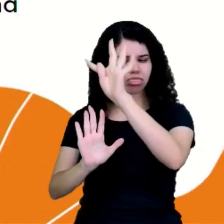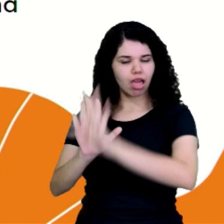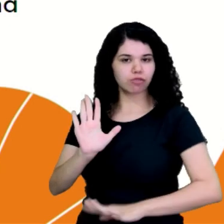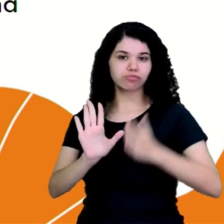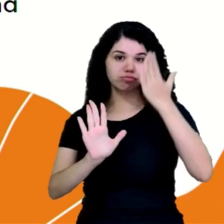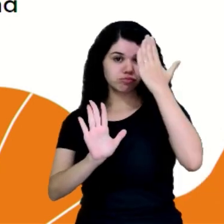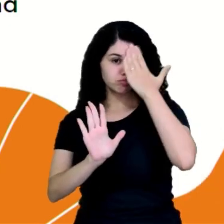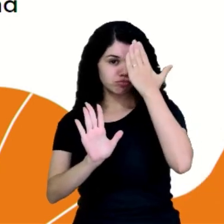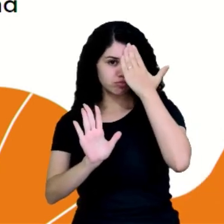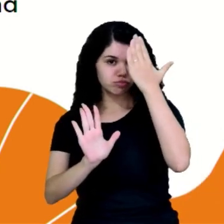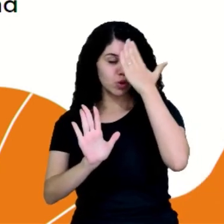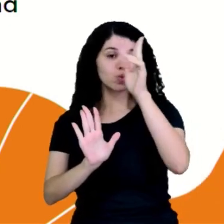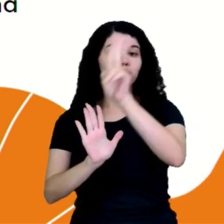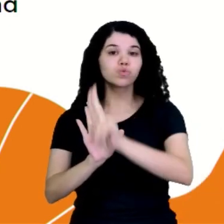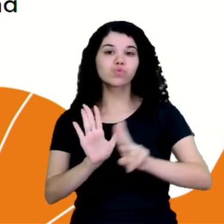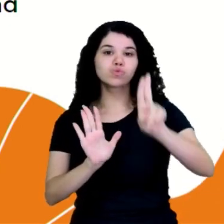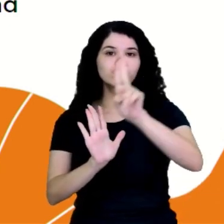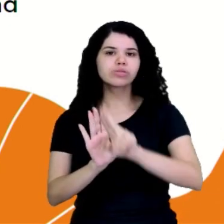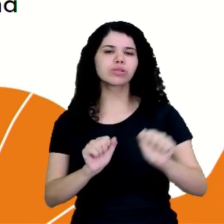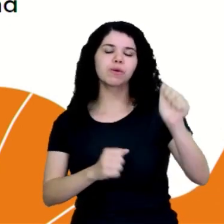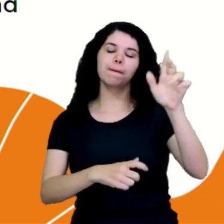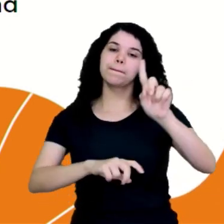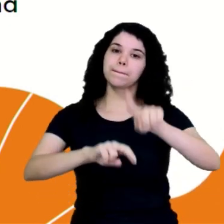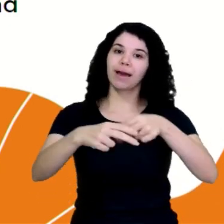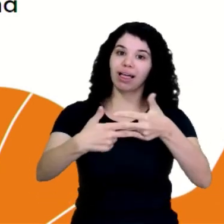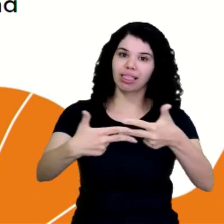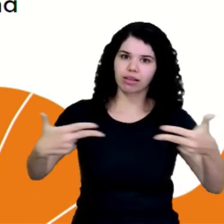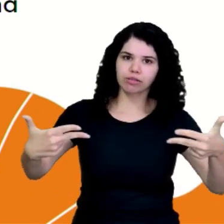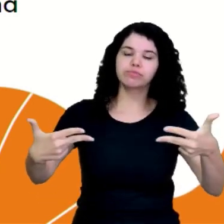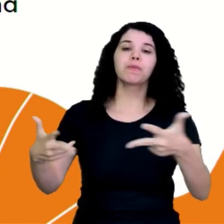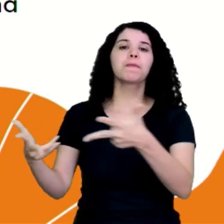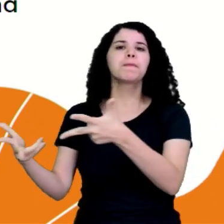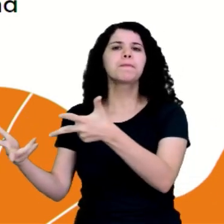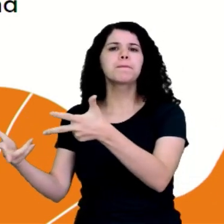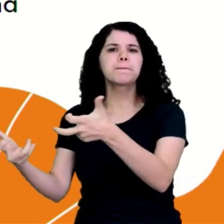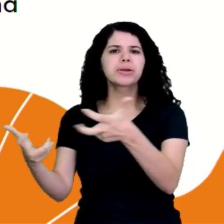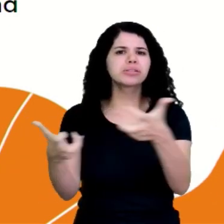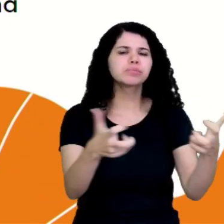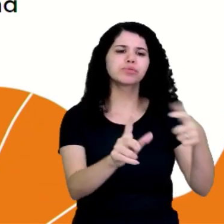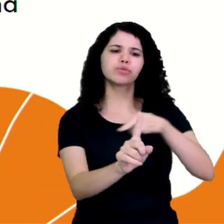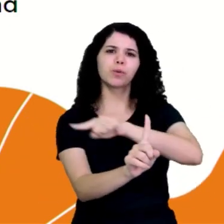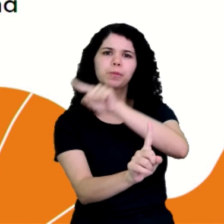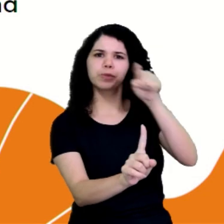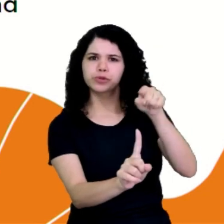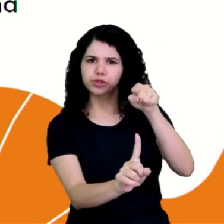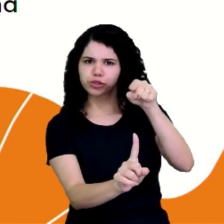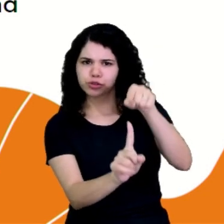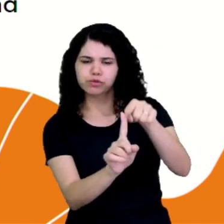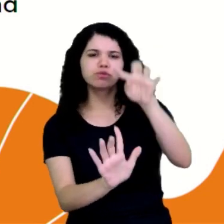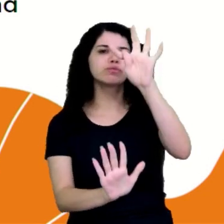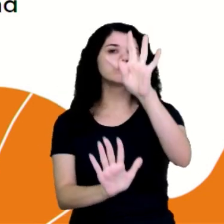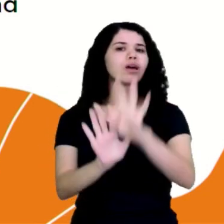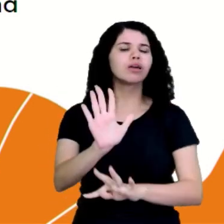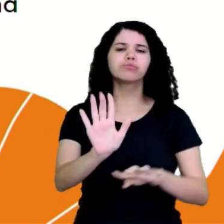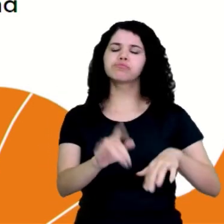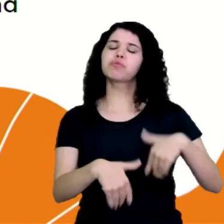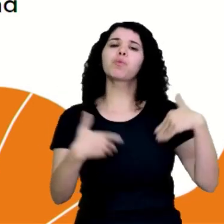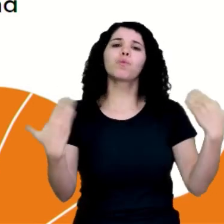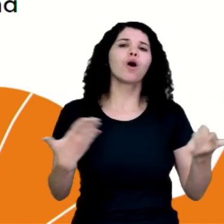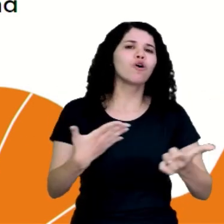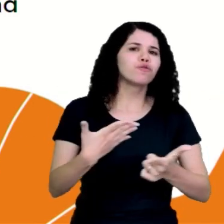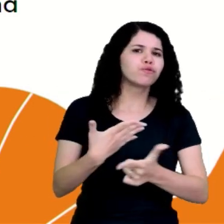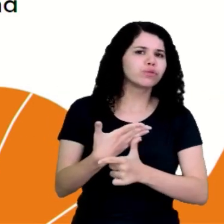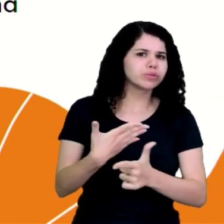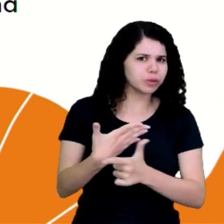textos com diversos materiais, nós vamos identificar a finalidade dos textos, ou seja, para que determinados textos